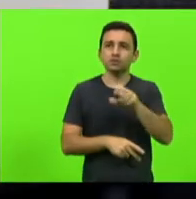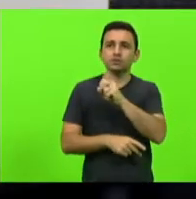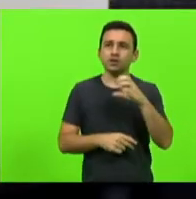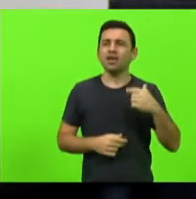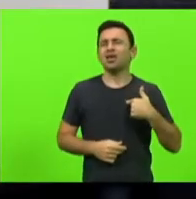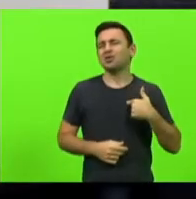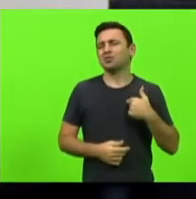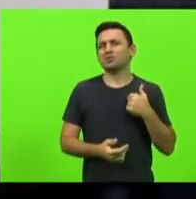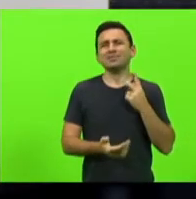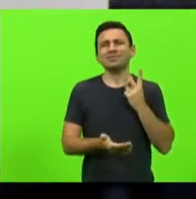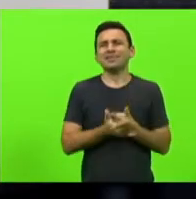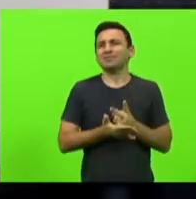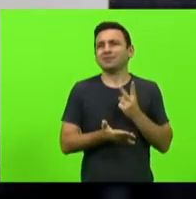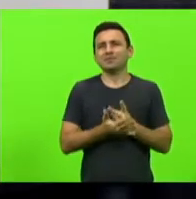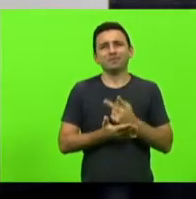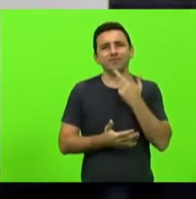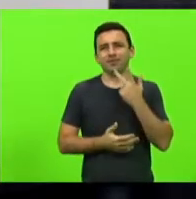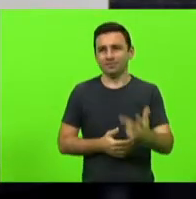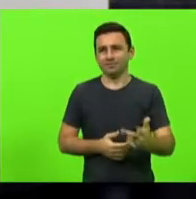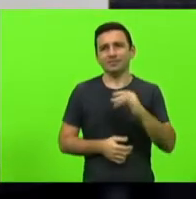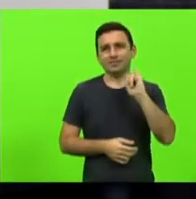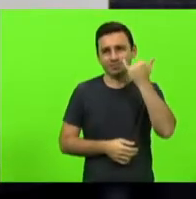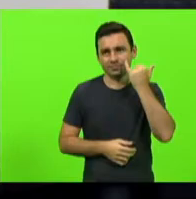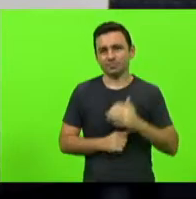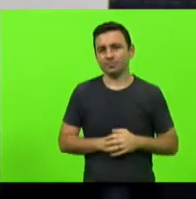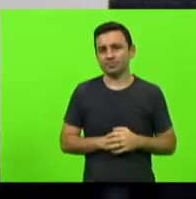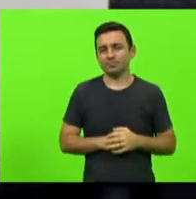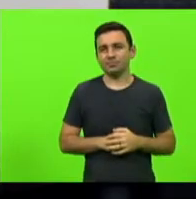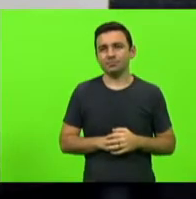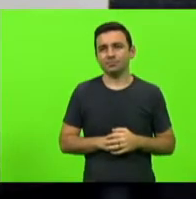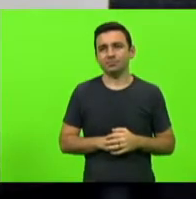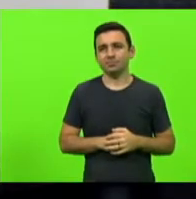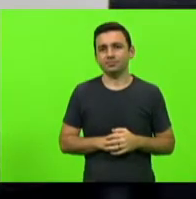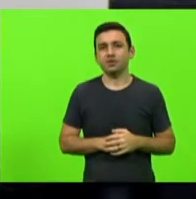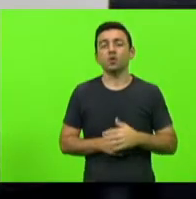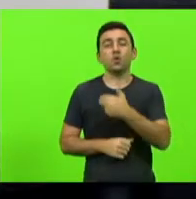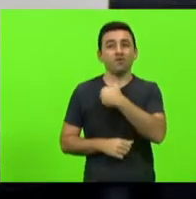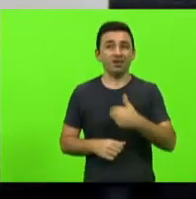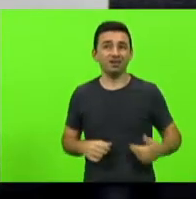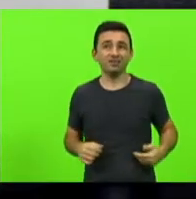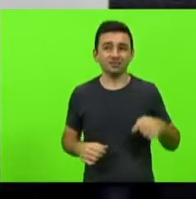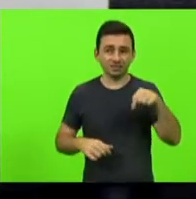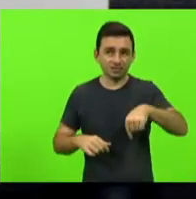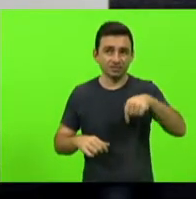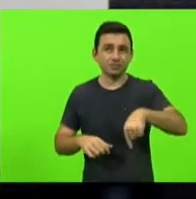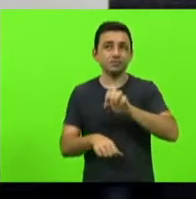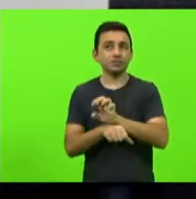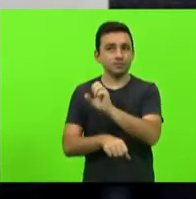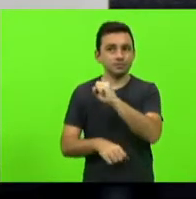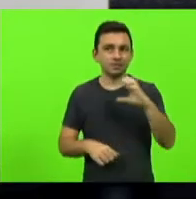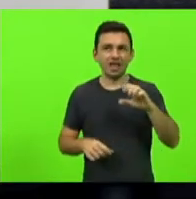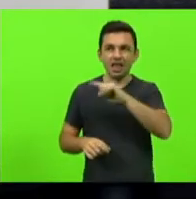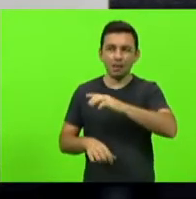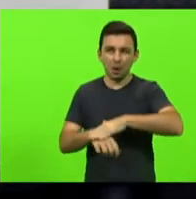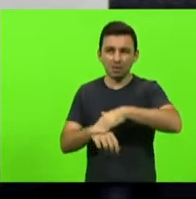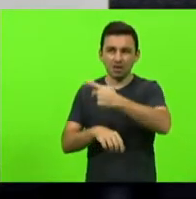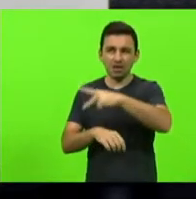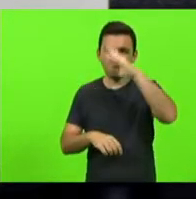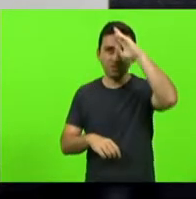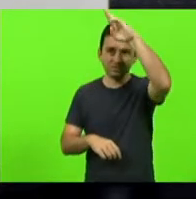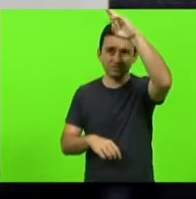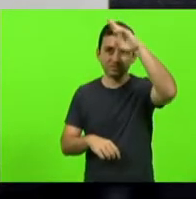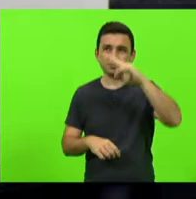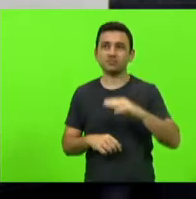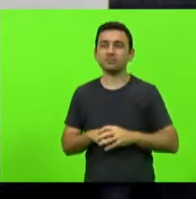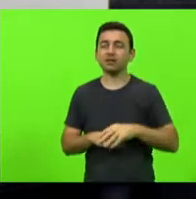digo deputado gessé senhores deputados que governar esse estado da forma como faz carlos moisés é a coisa